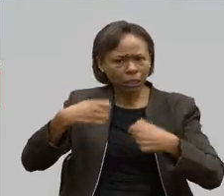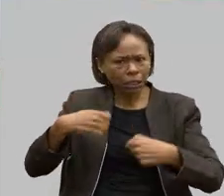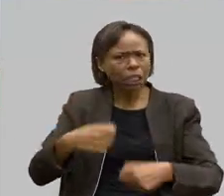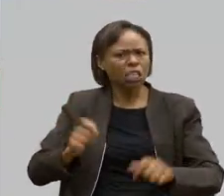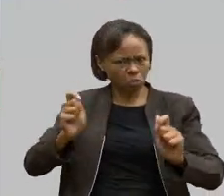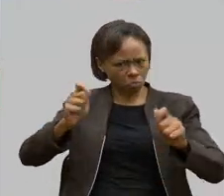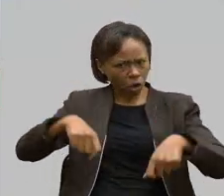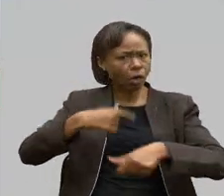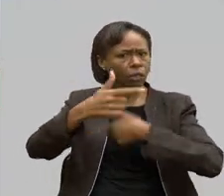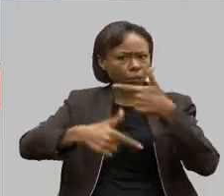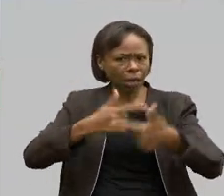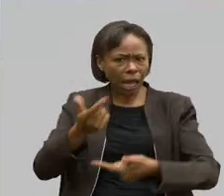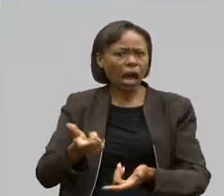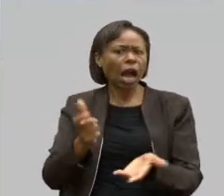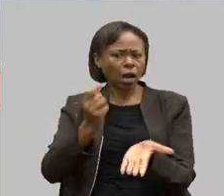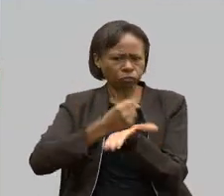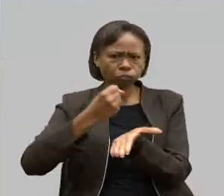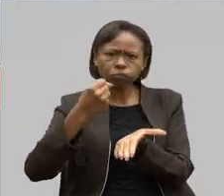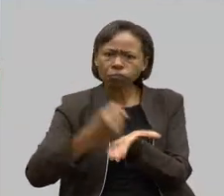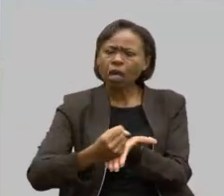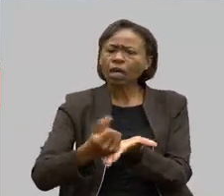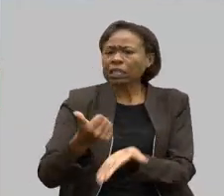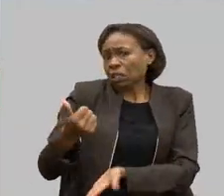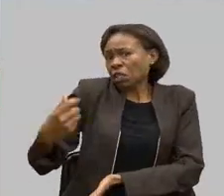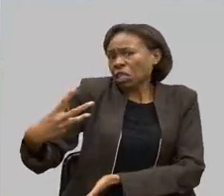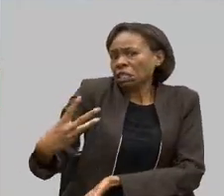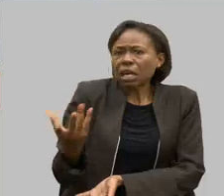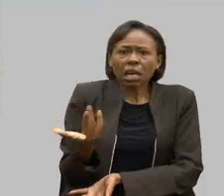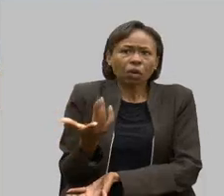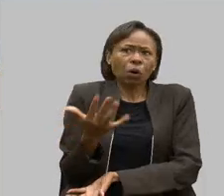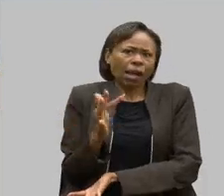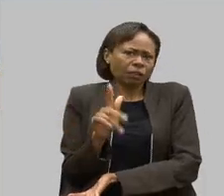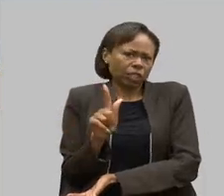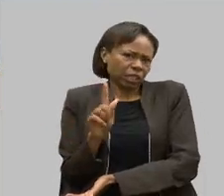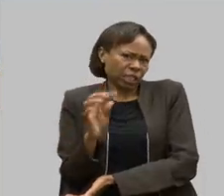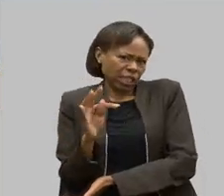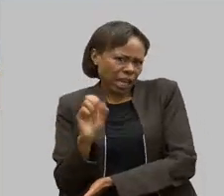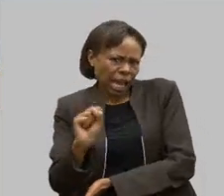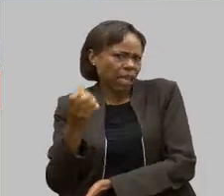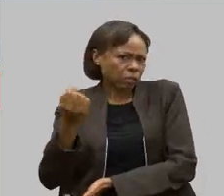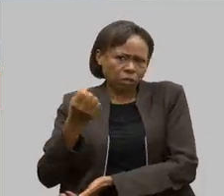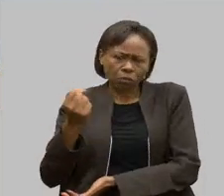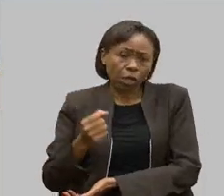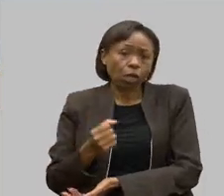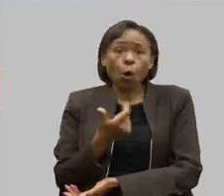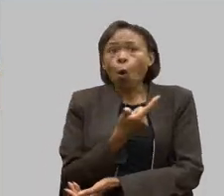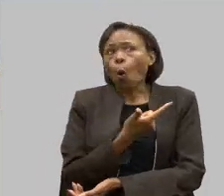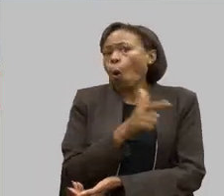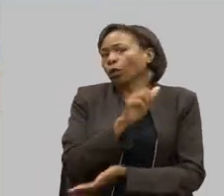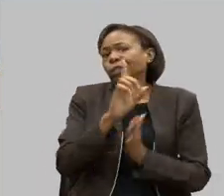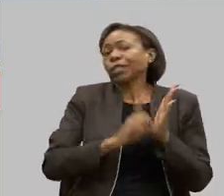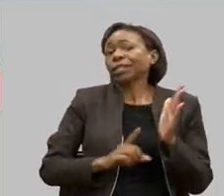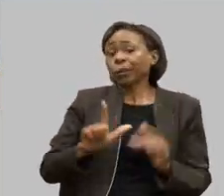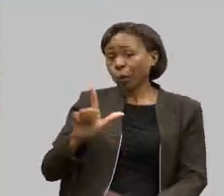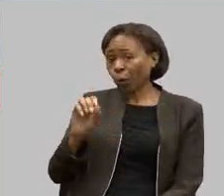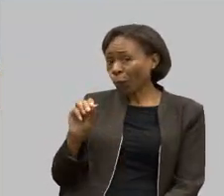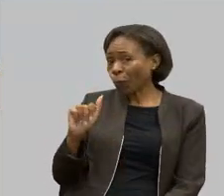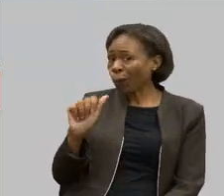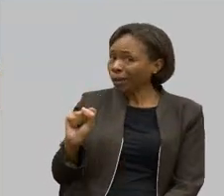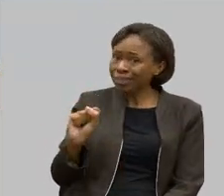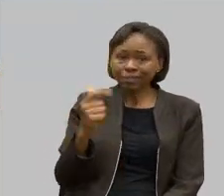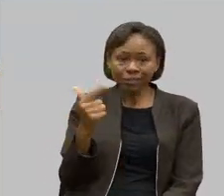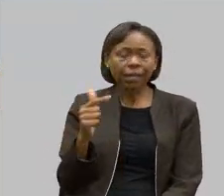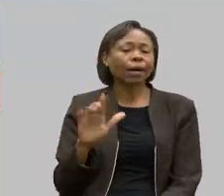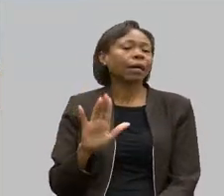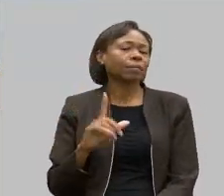férias décimo terceiro e fundo de garantia e outros direitos que o LOAS não dá. Inclusive, nós estamos com um grande